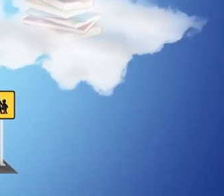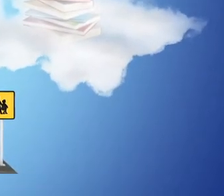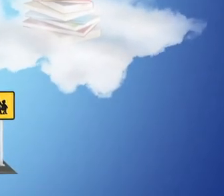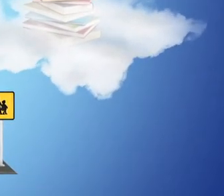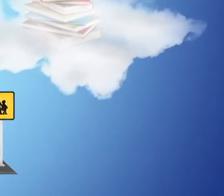Quintena Coelho